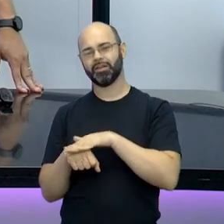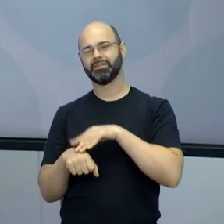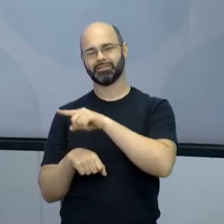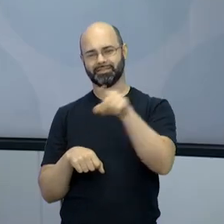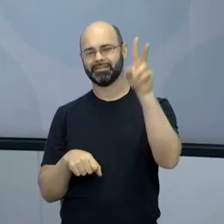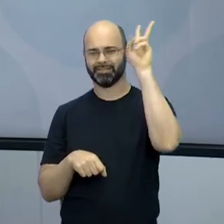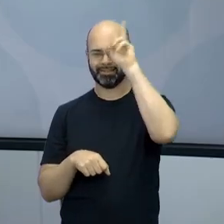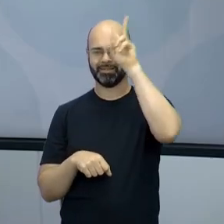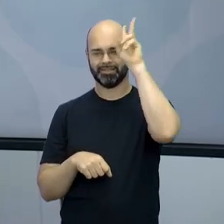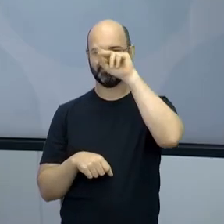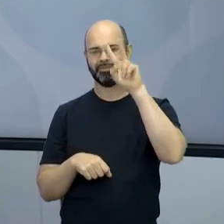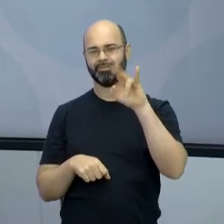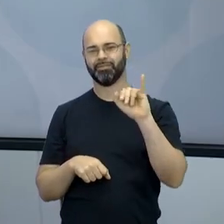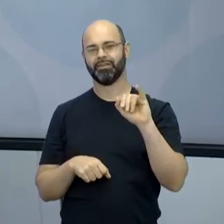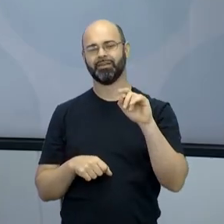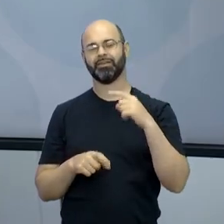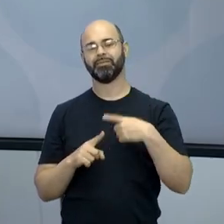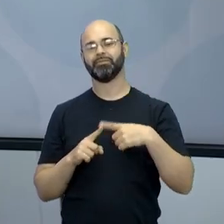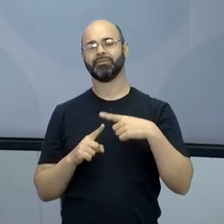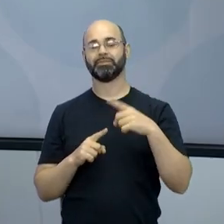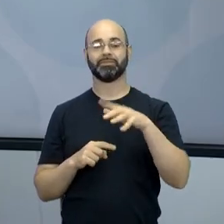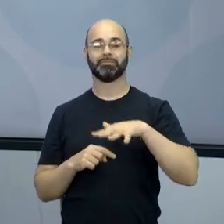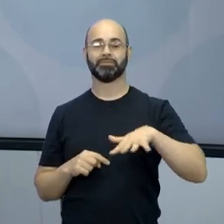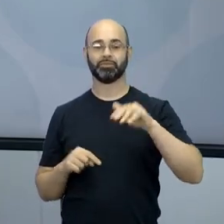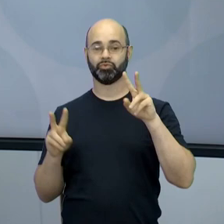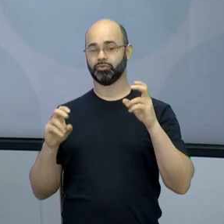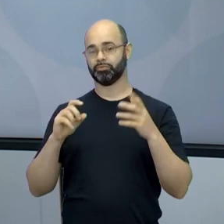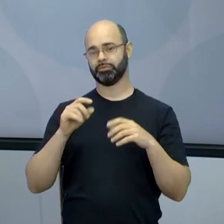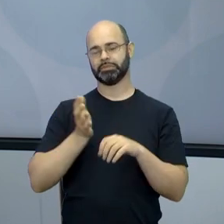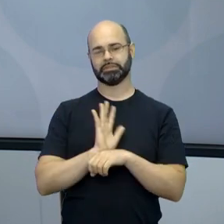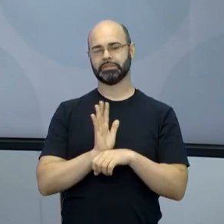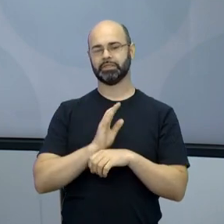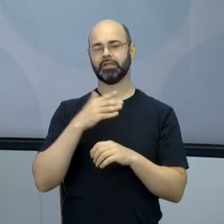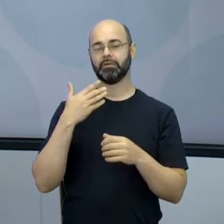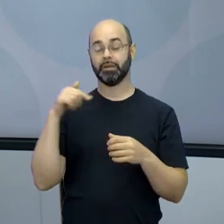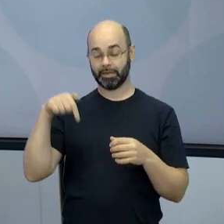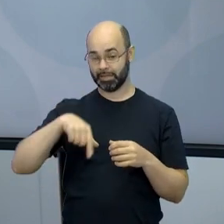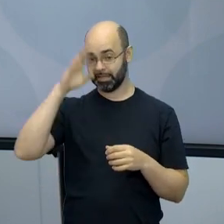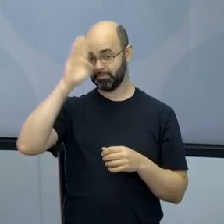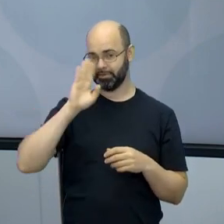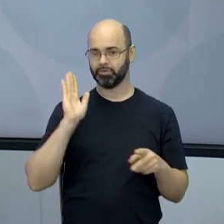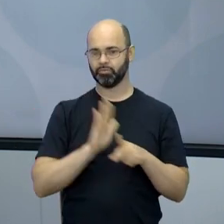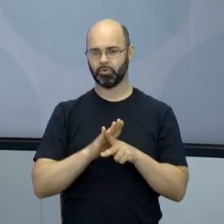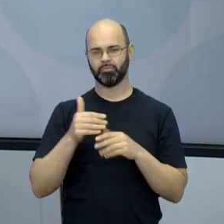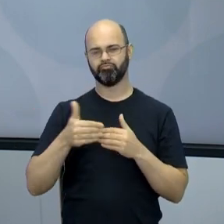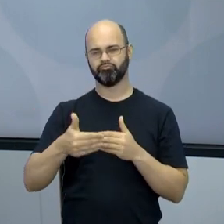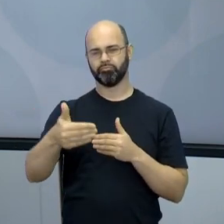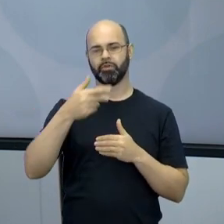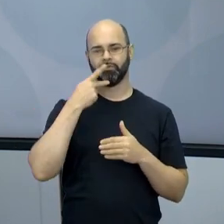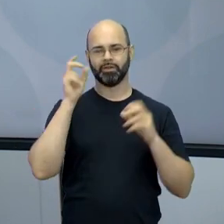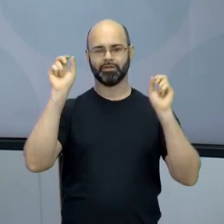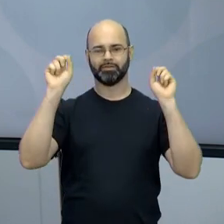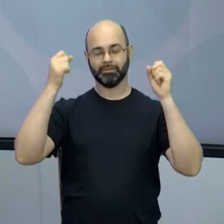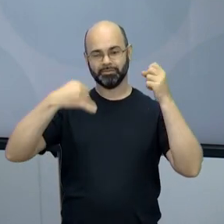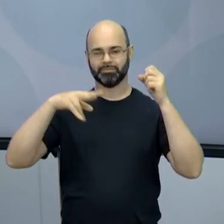puxa vida, vamos falar sobre... Vamos falar sobre cinemas nacionais. Vamos falar de cinema brasileiro nas próximas aulas. Aí eu pensei assim, eu falei com você, nossa, tem